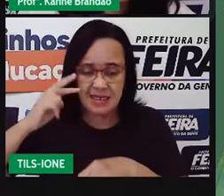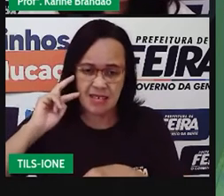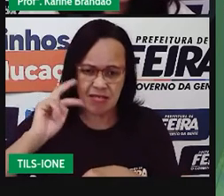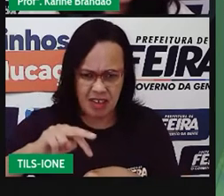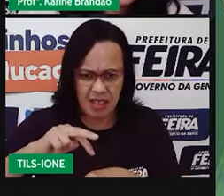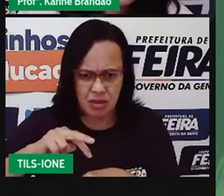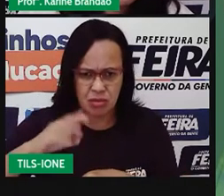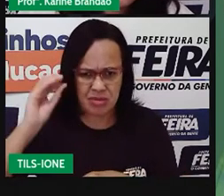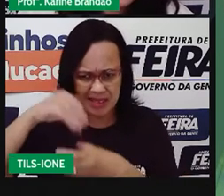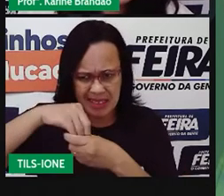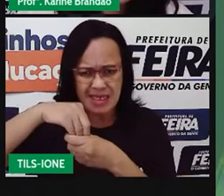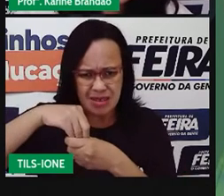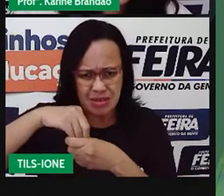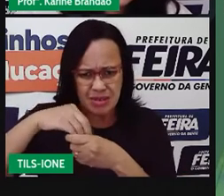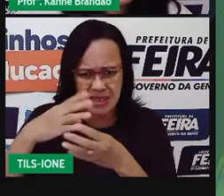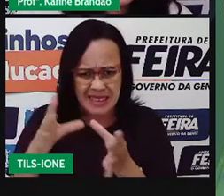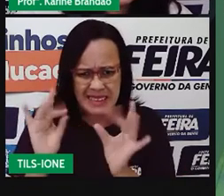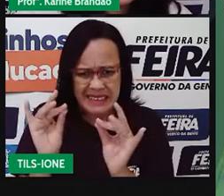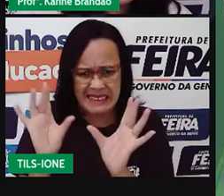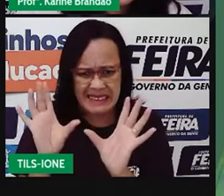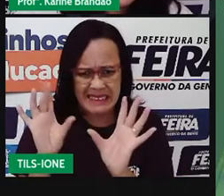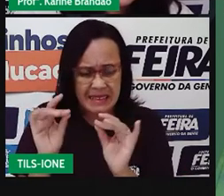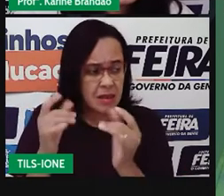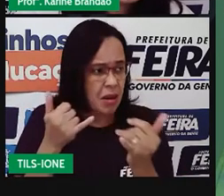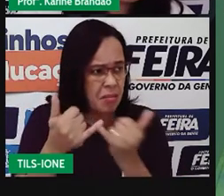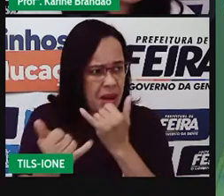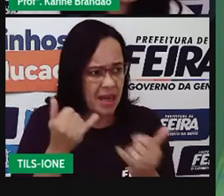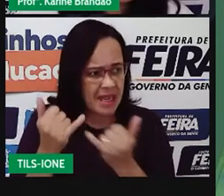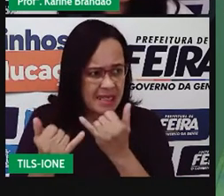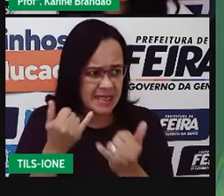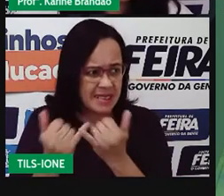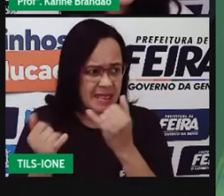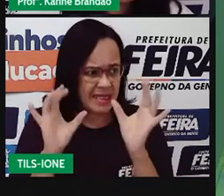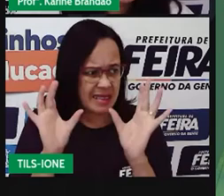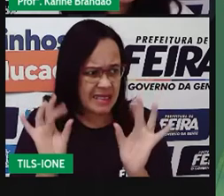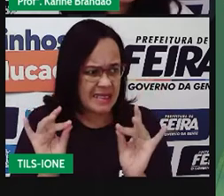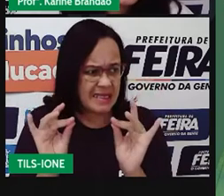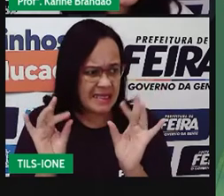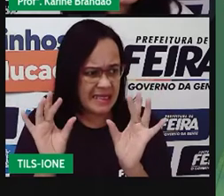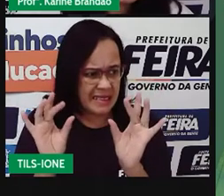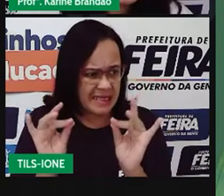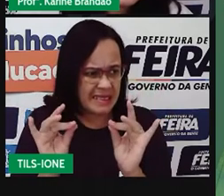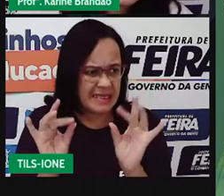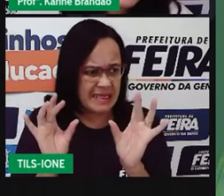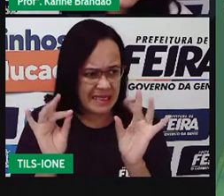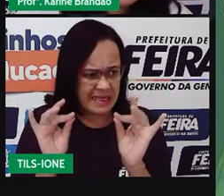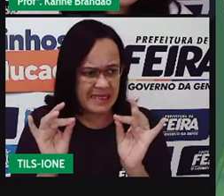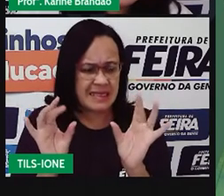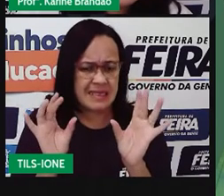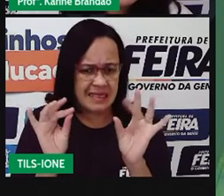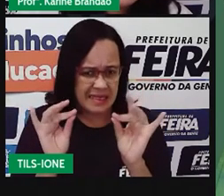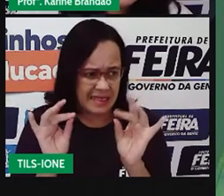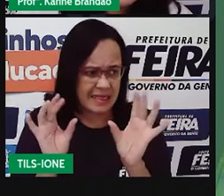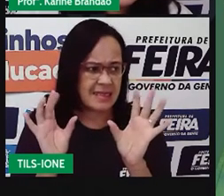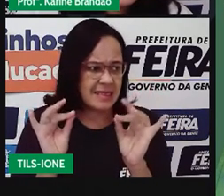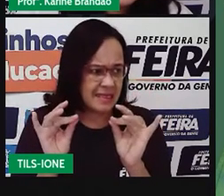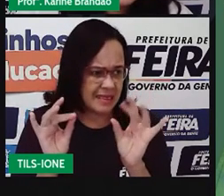nessa folha, dessa planta? Essa mosca, ela tá tocando nesse pelinho.